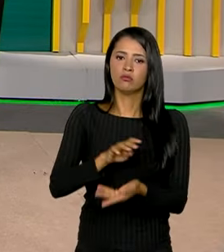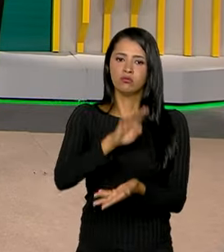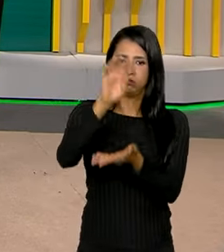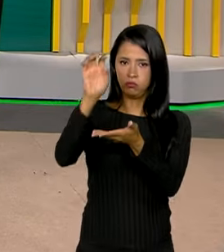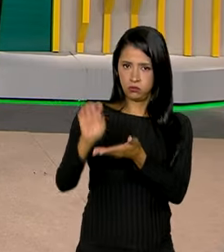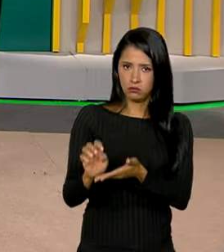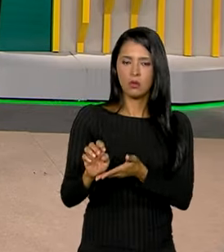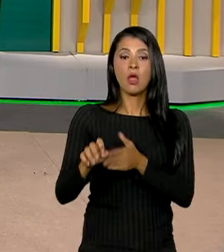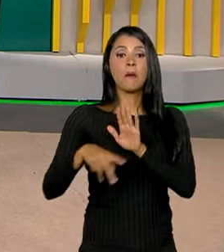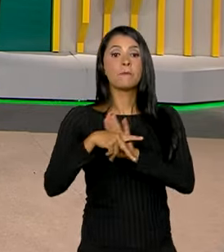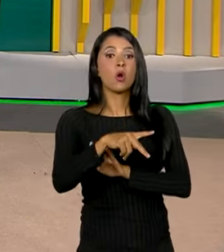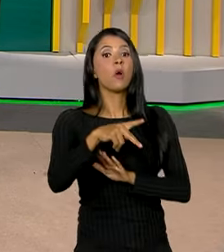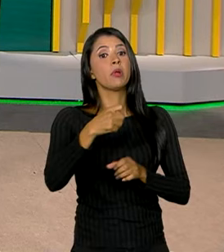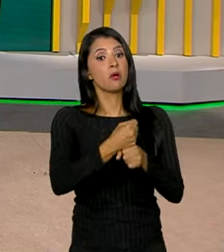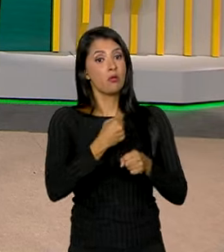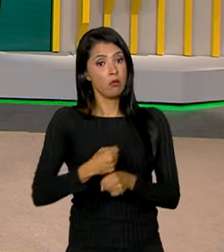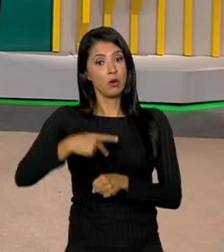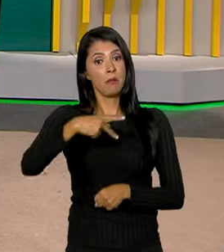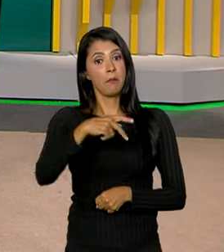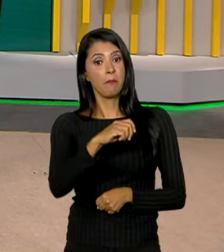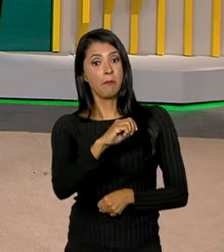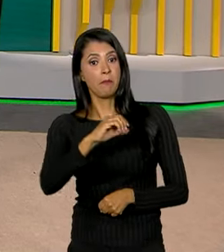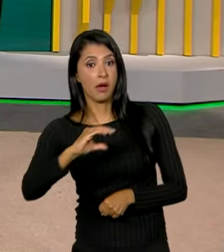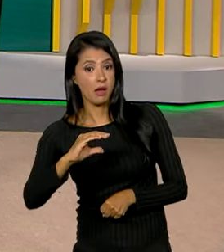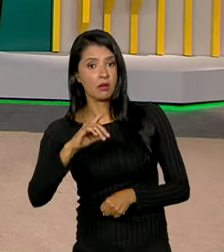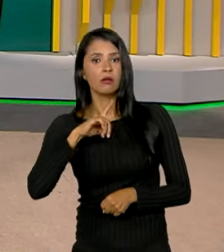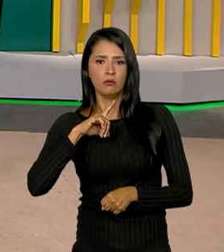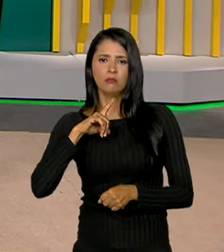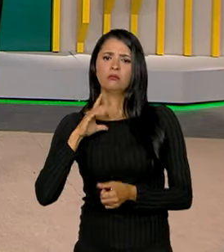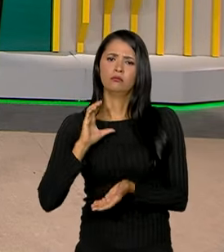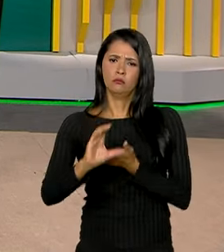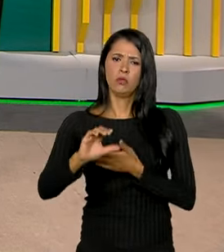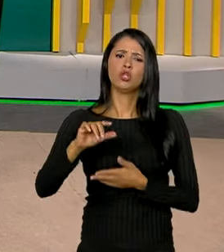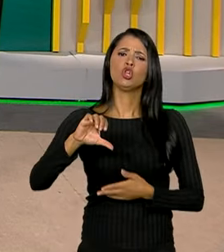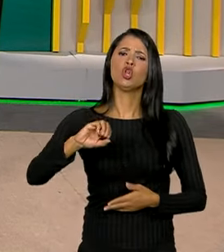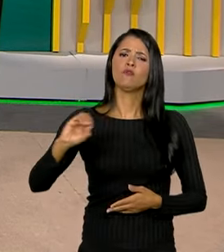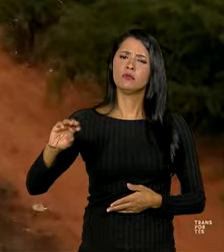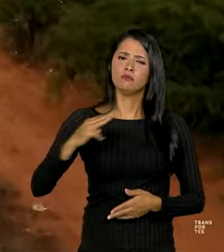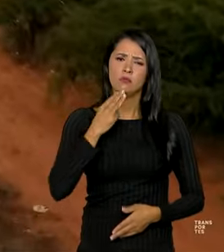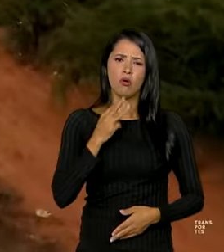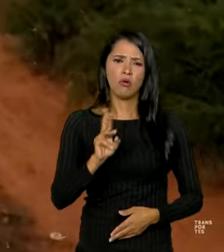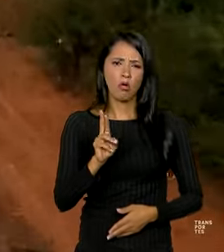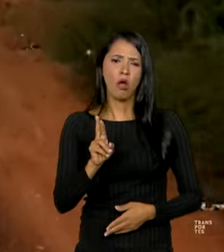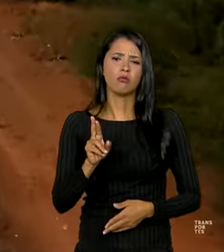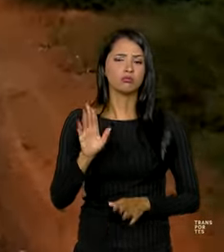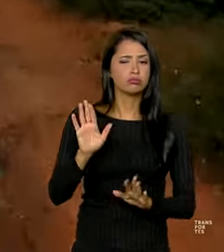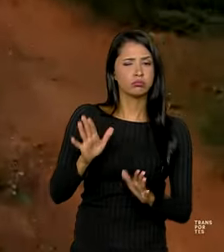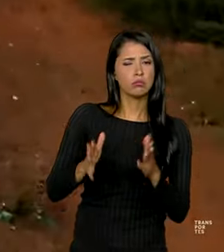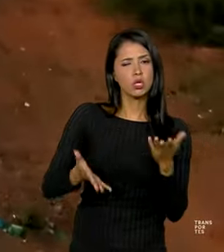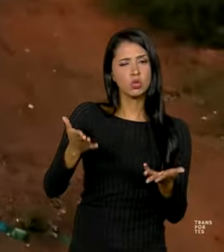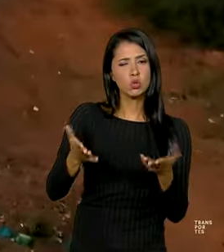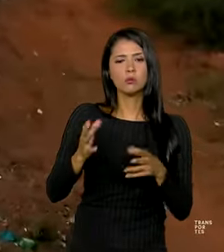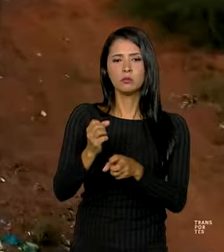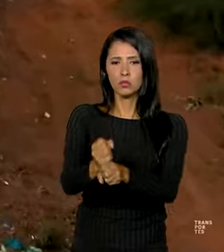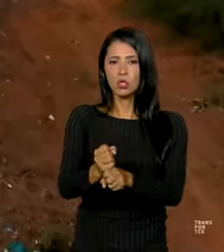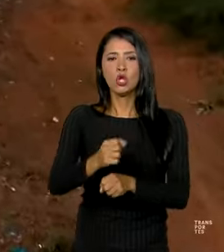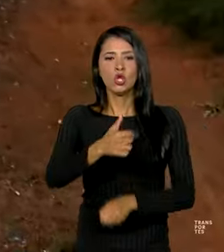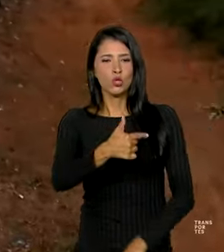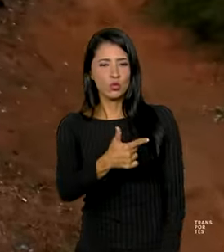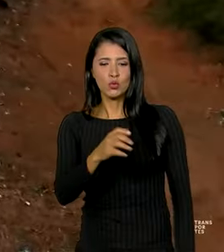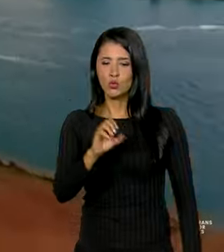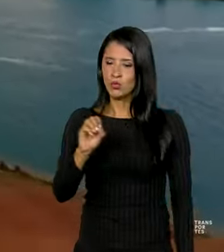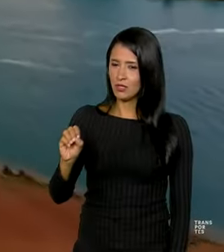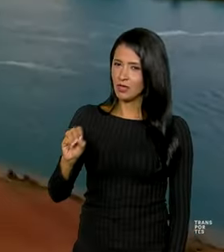parte do PAC e tem investimentos previstos de 900 milhões de reais. A redução de cerca de 200